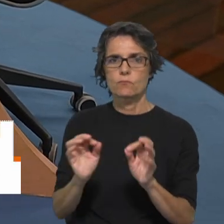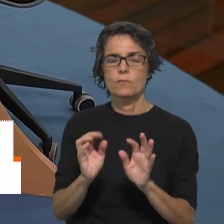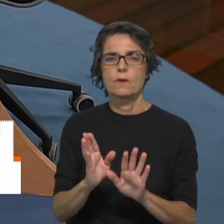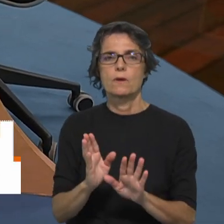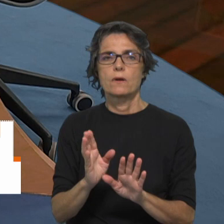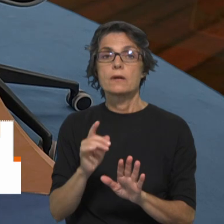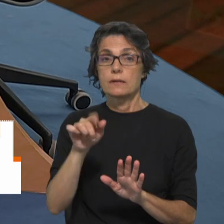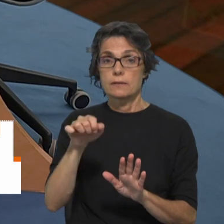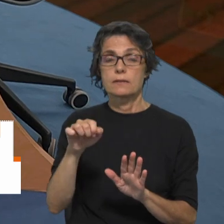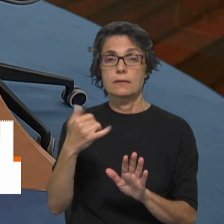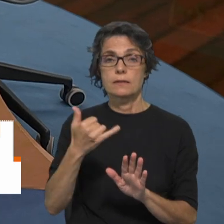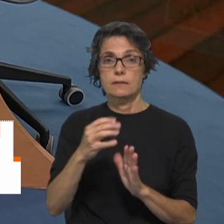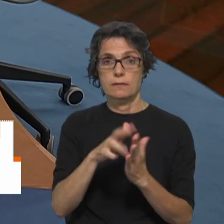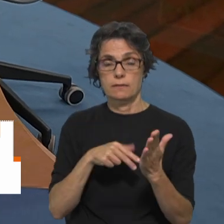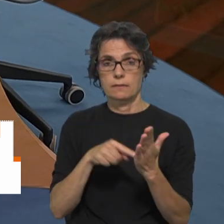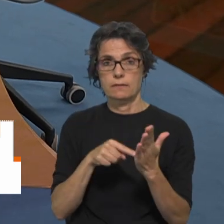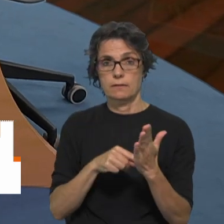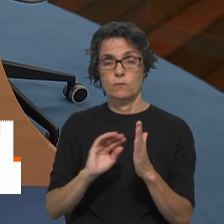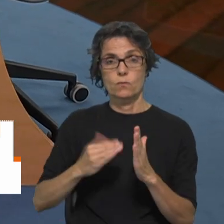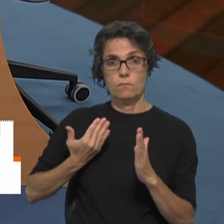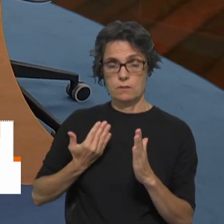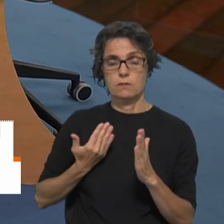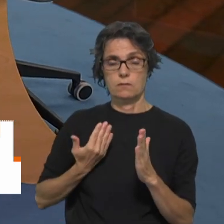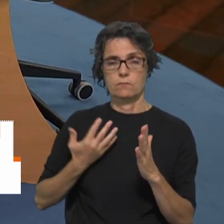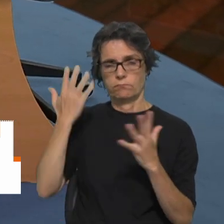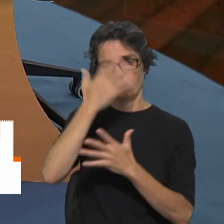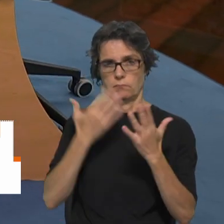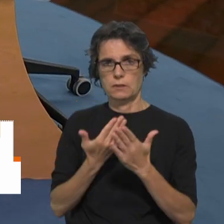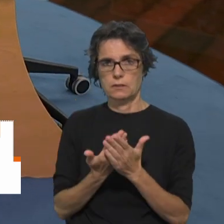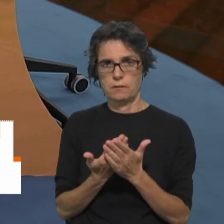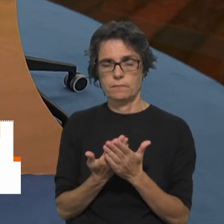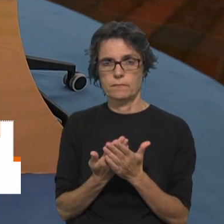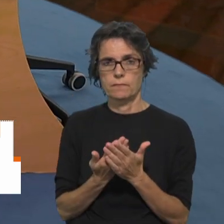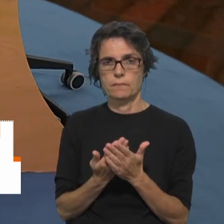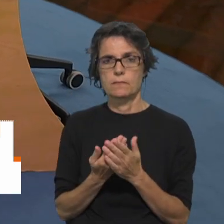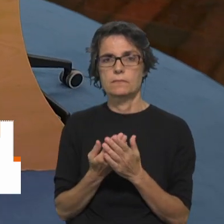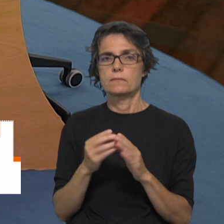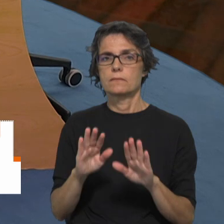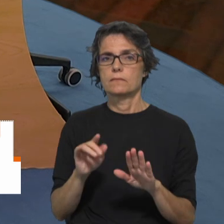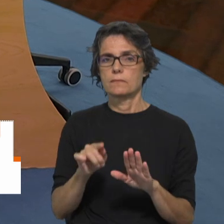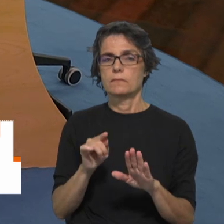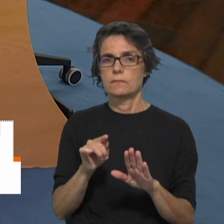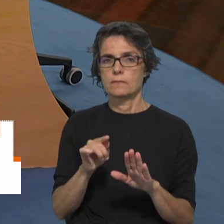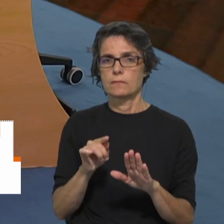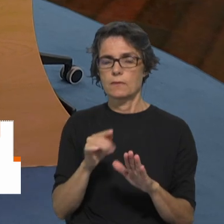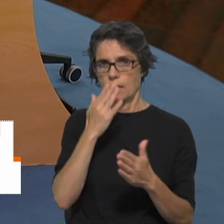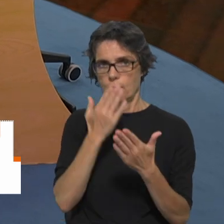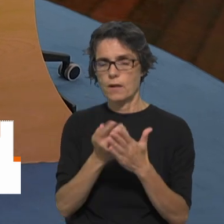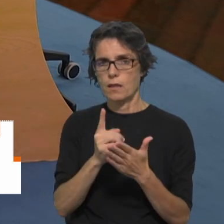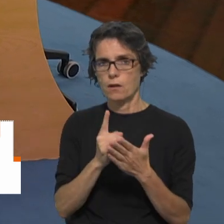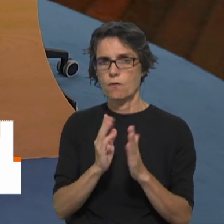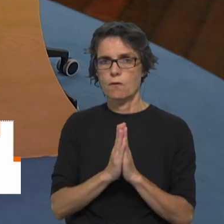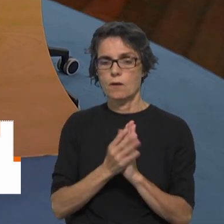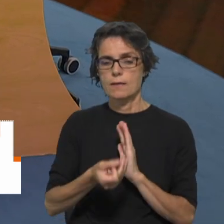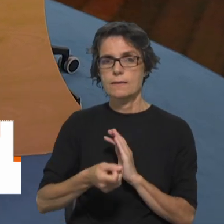início causa um bocadinho de confusão, mas é esta capacidade de São Paulo